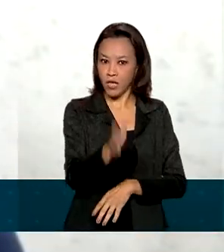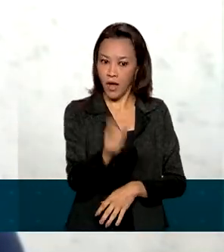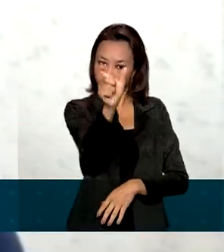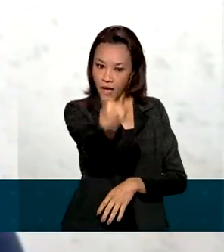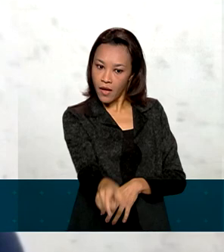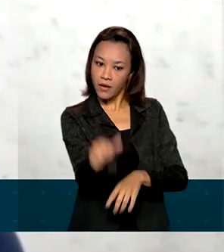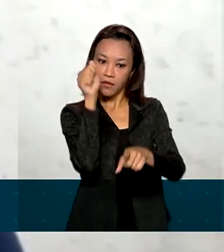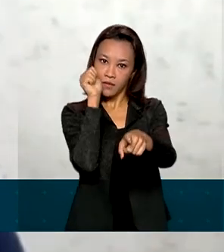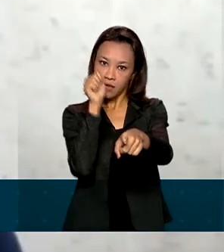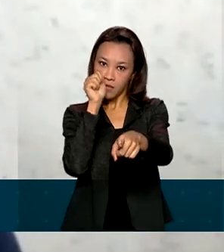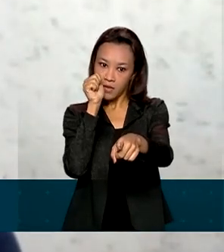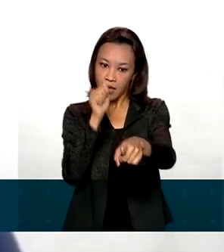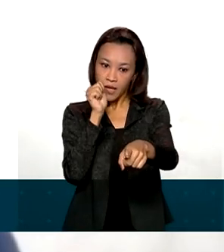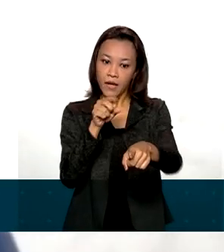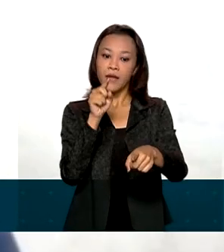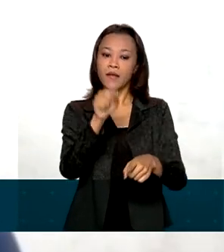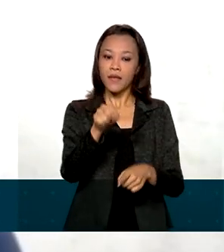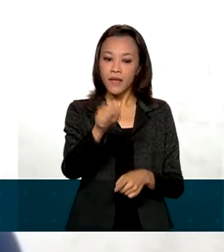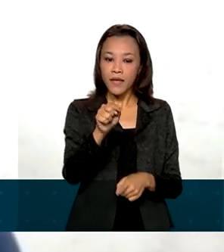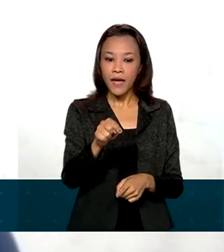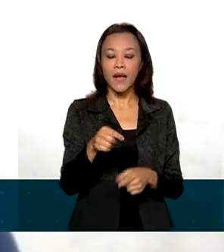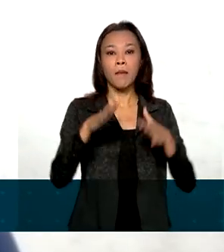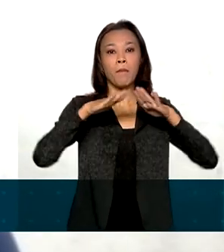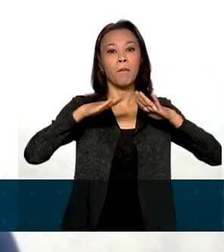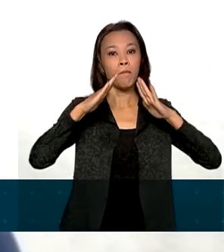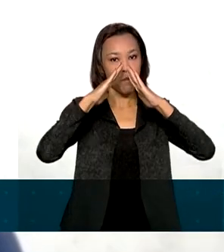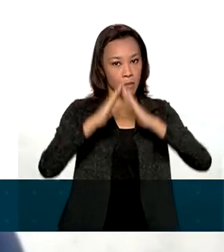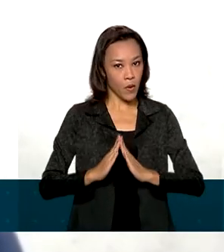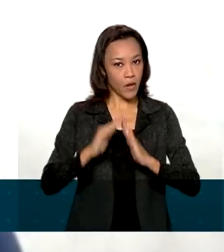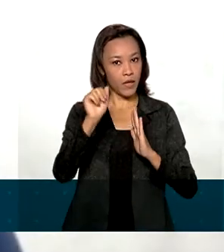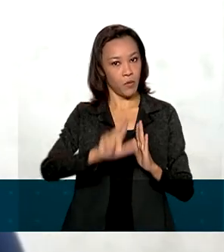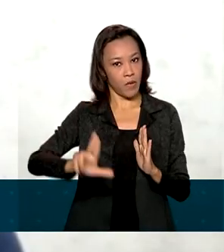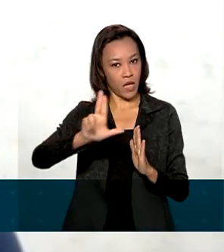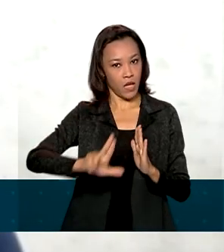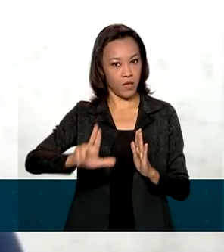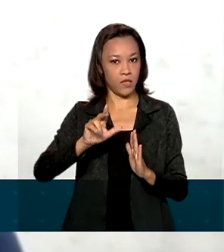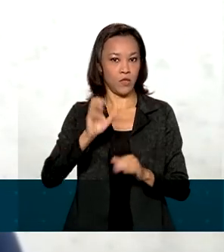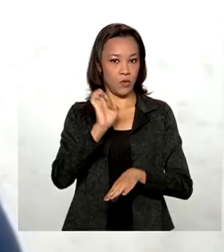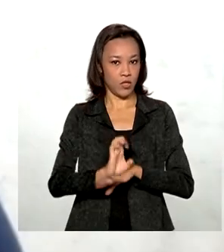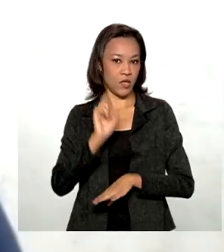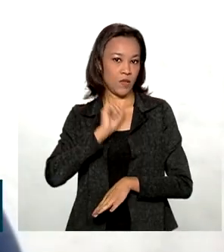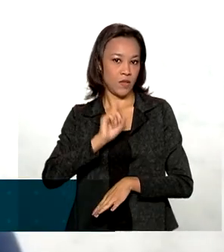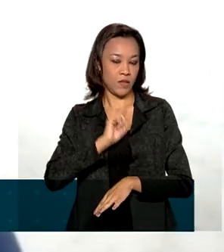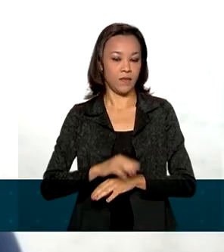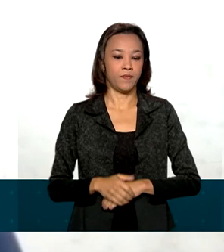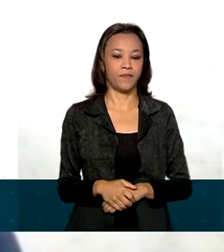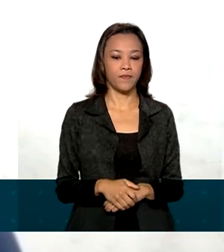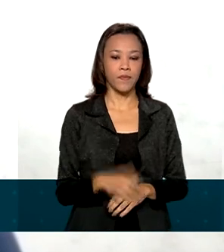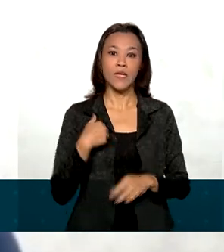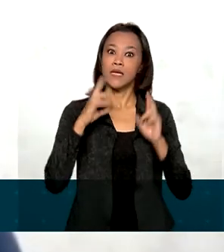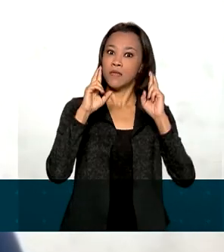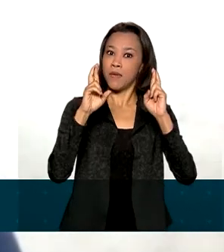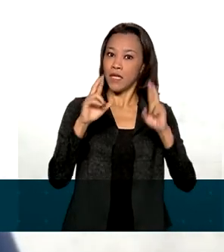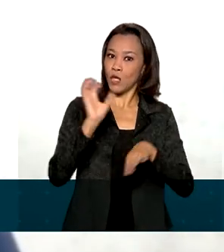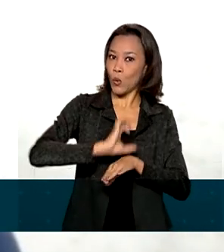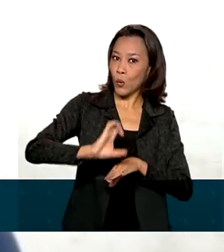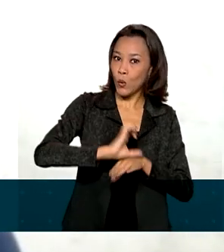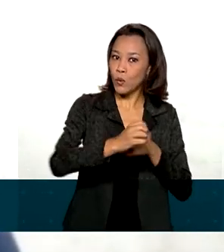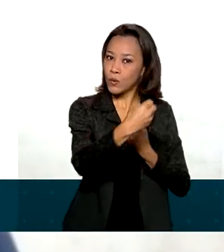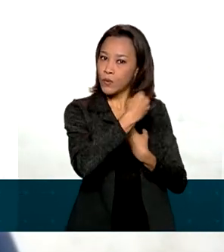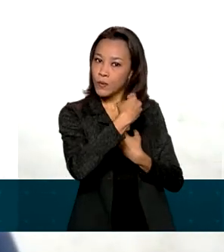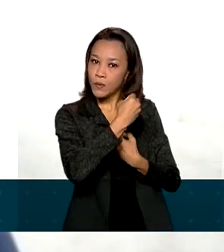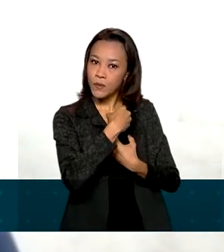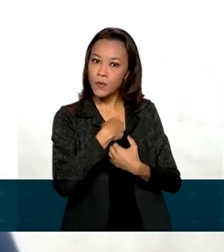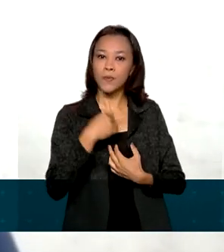esta venezuelana interiorizada em Uberlândia, Minas Gerais. Esperamos que o curso nos permita ser parte